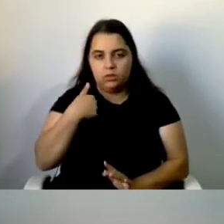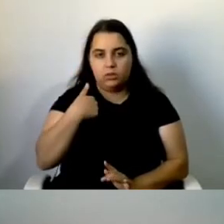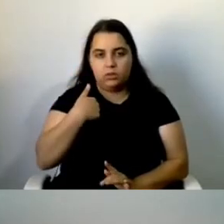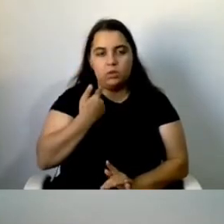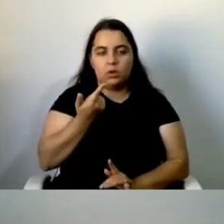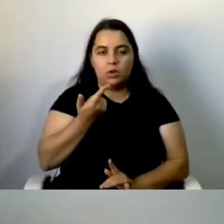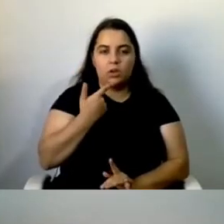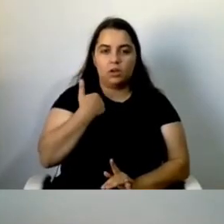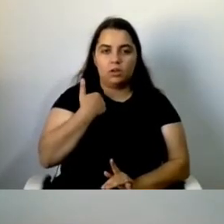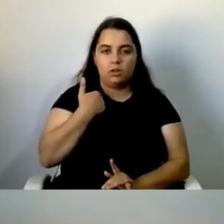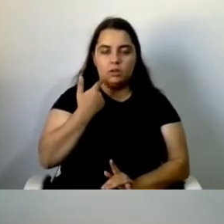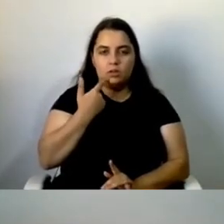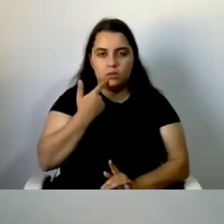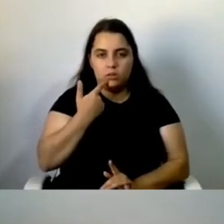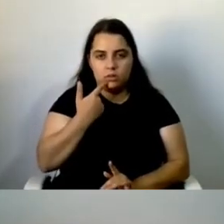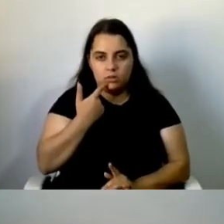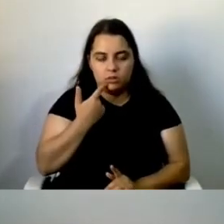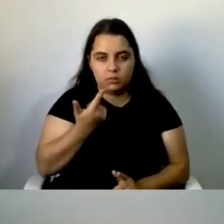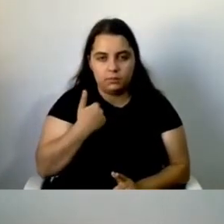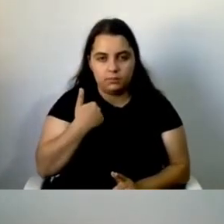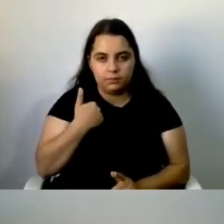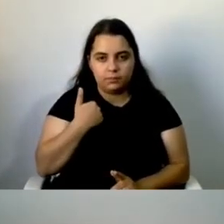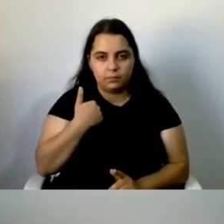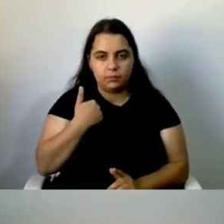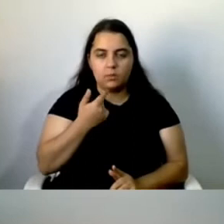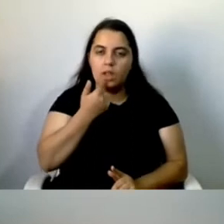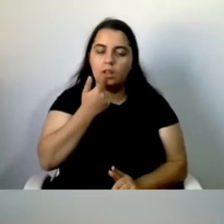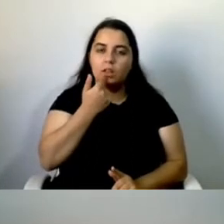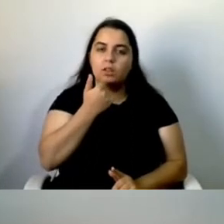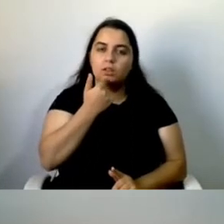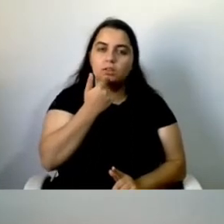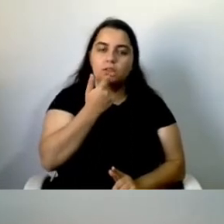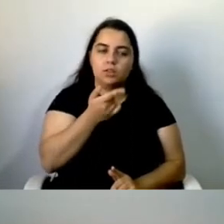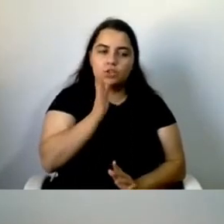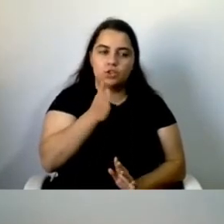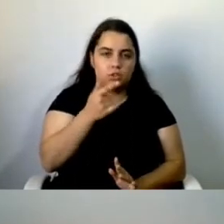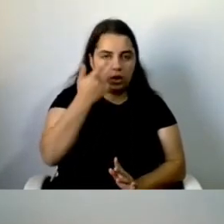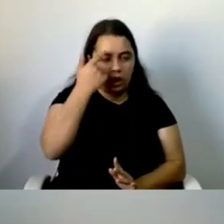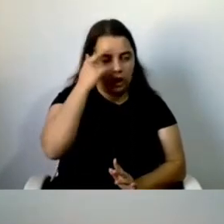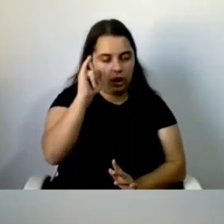minha participação. Como disse o Eduardo,